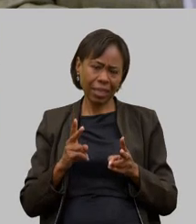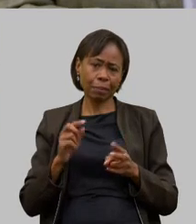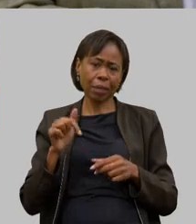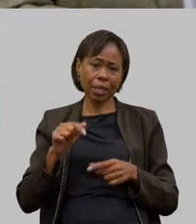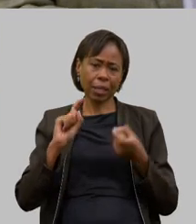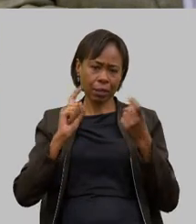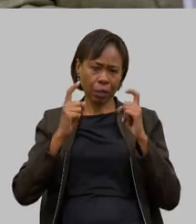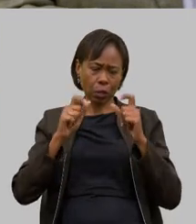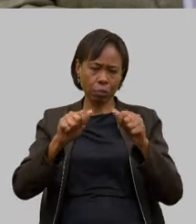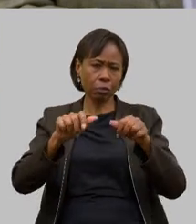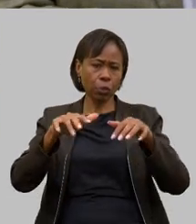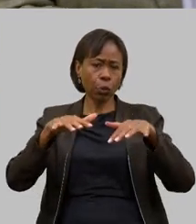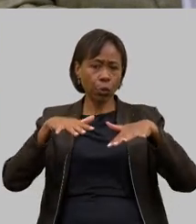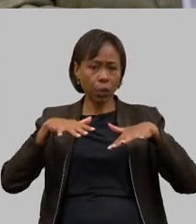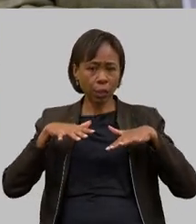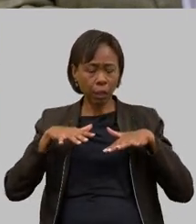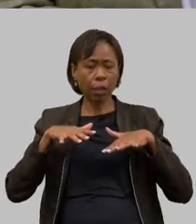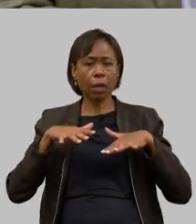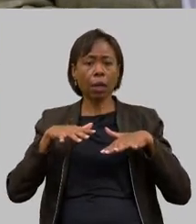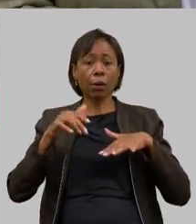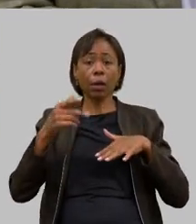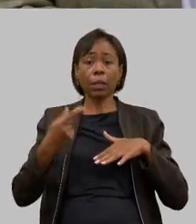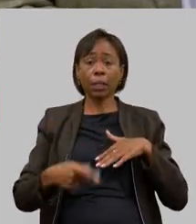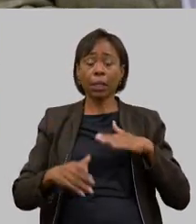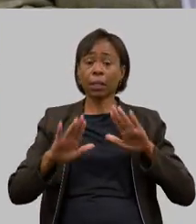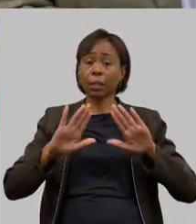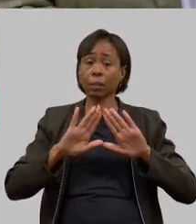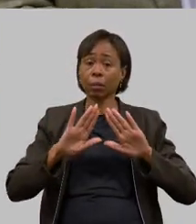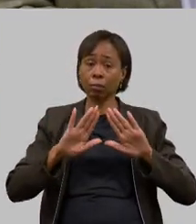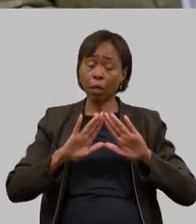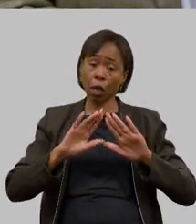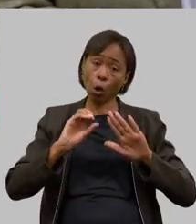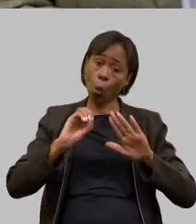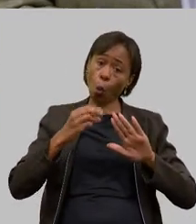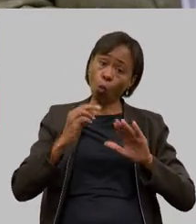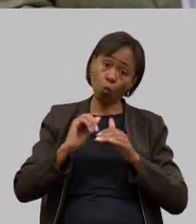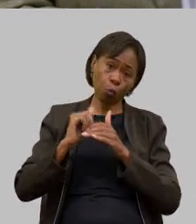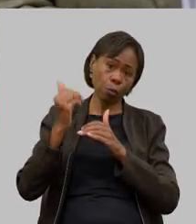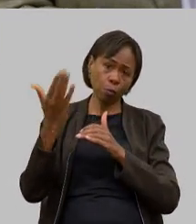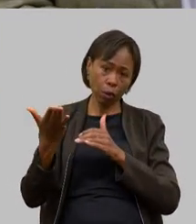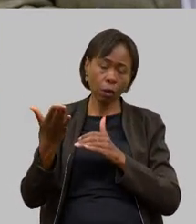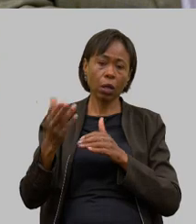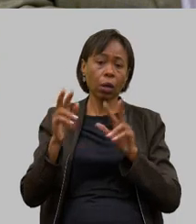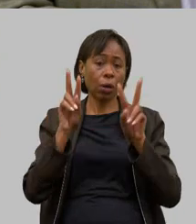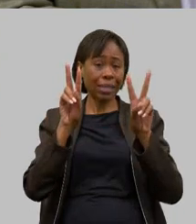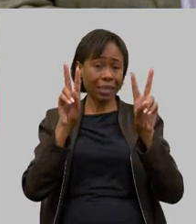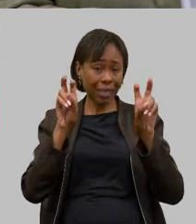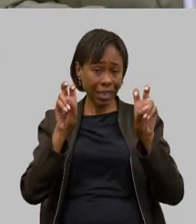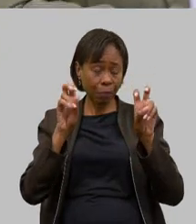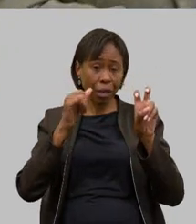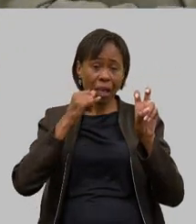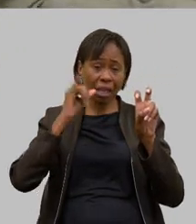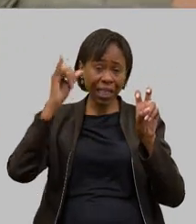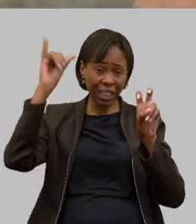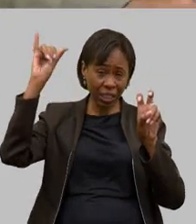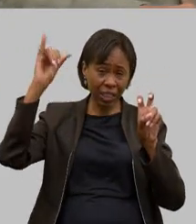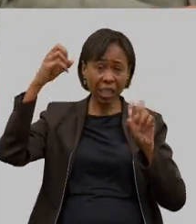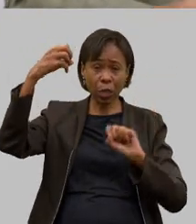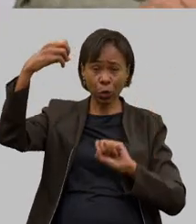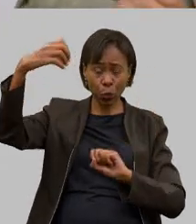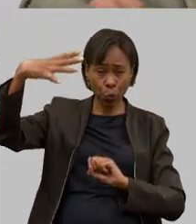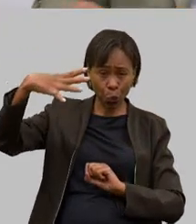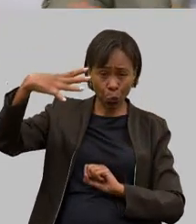pública na Assembleia ou fora da Assembleia o tema energia elétrica ele domina